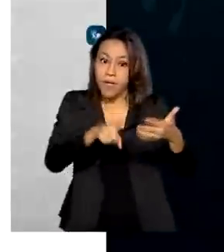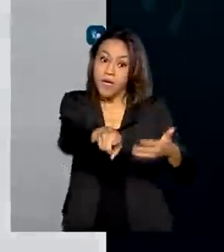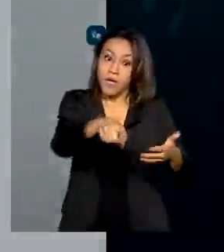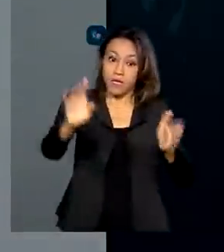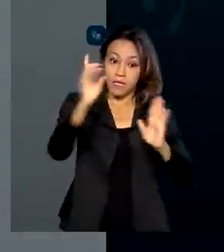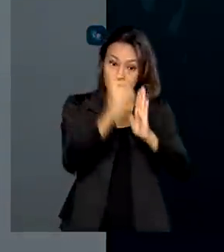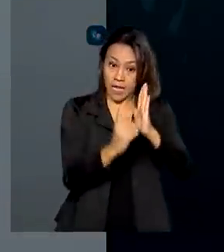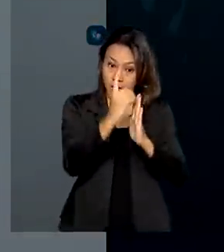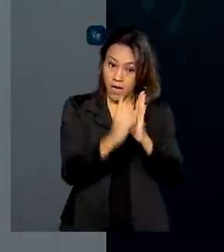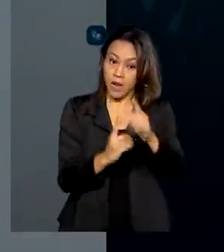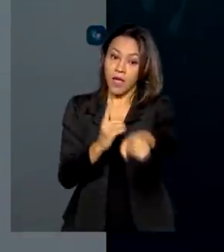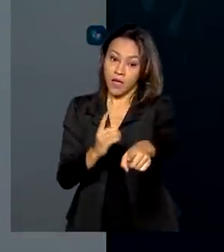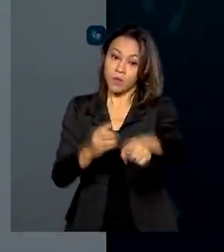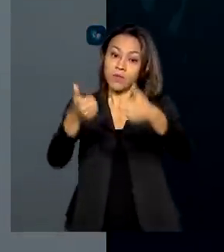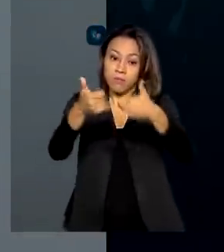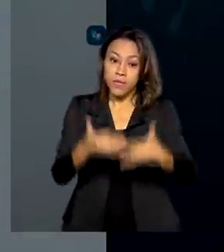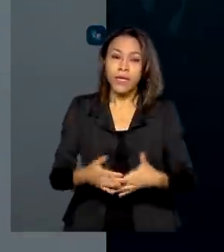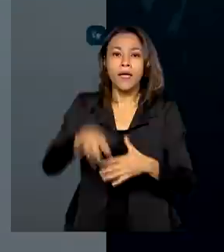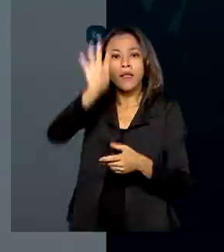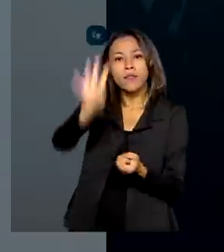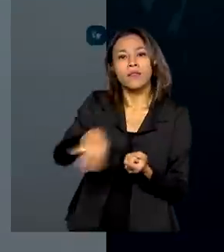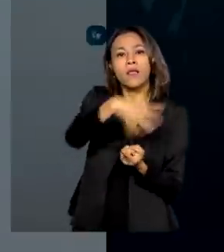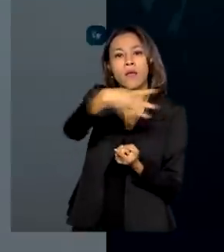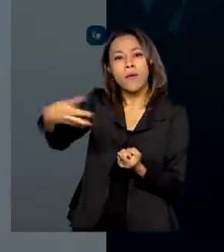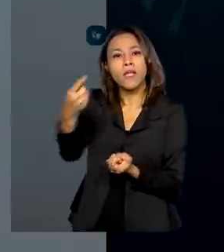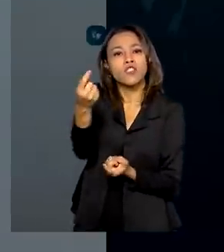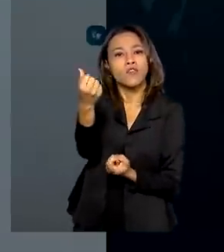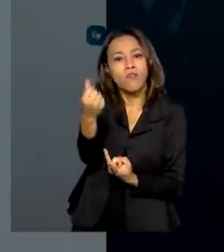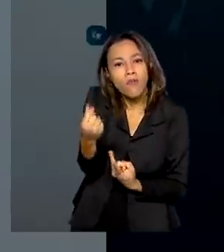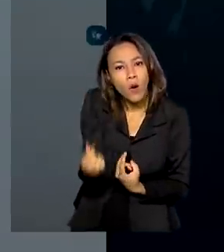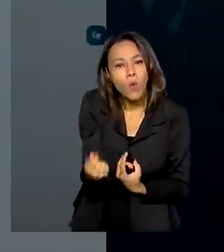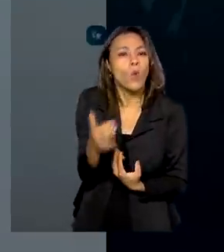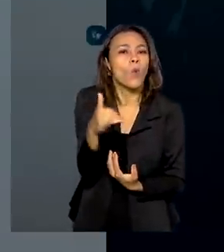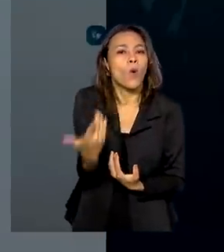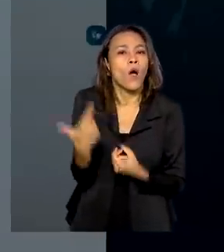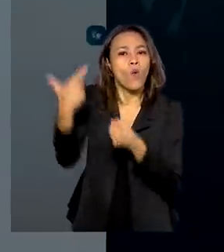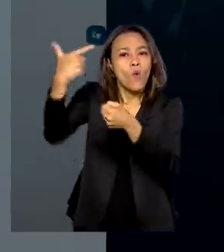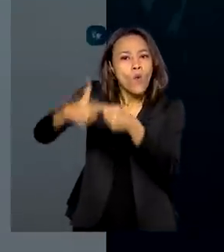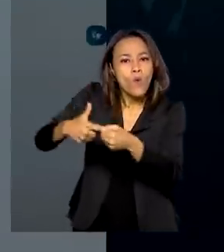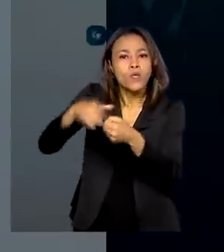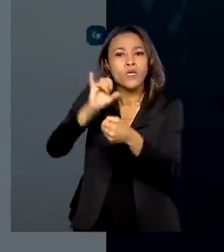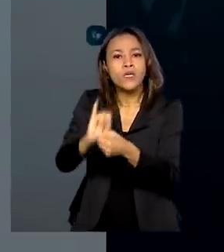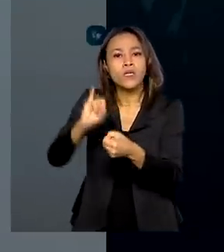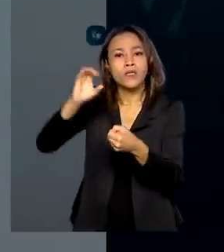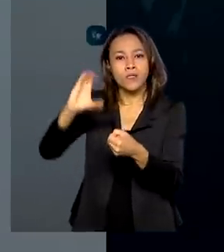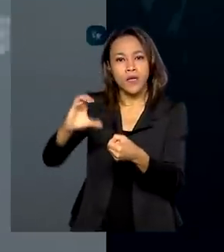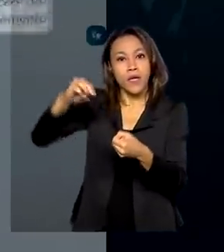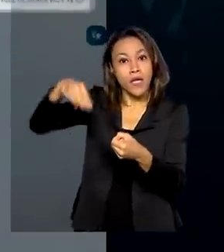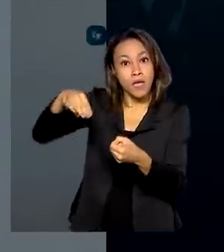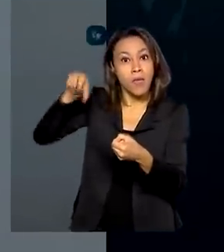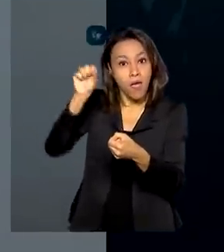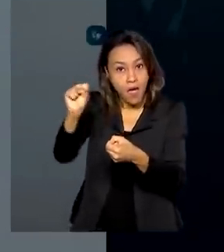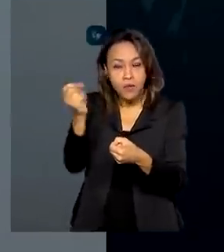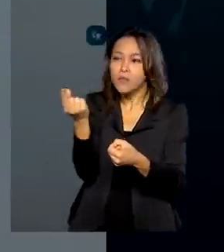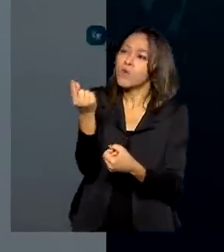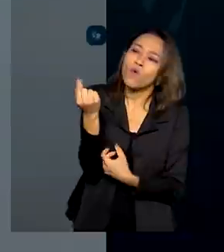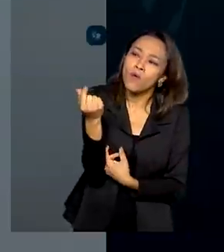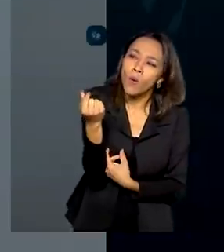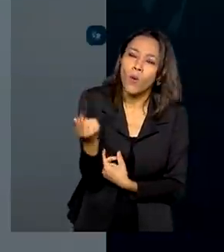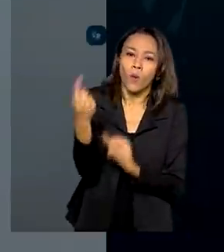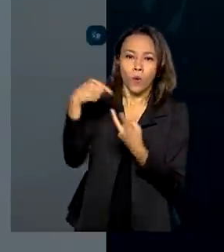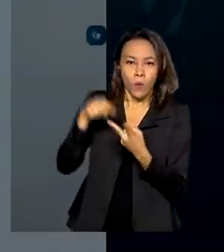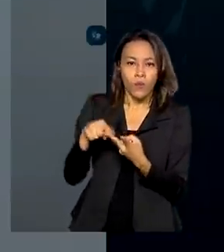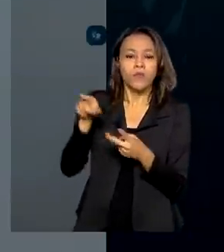exige que a tabela de preços mostre, por exemplo, qual o valor do ICMS embutido, além do valor da